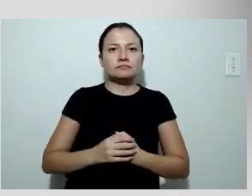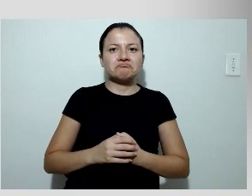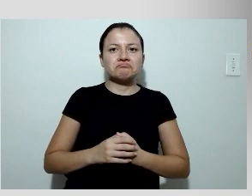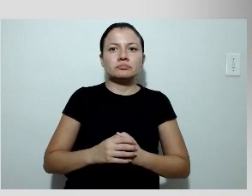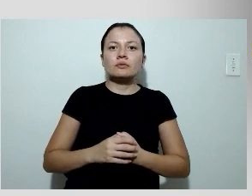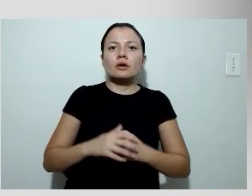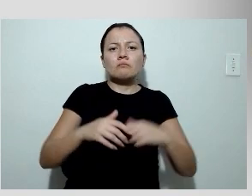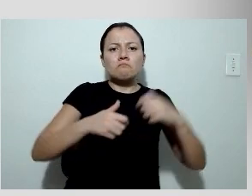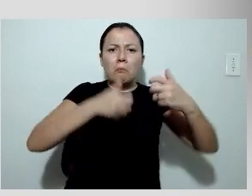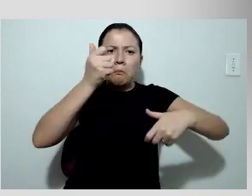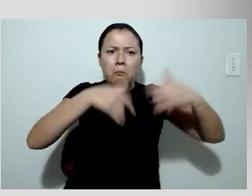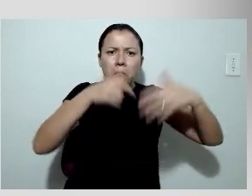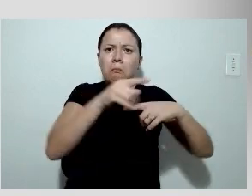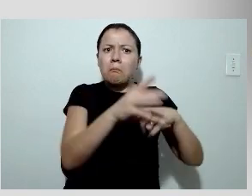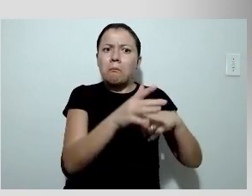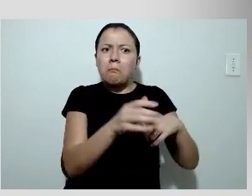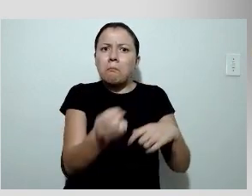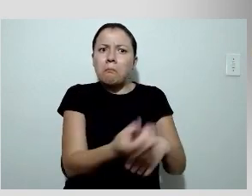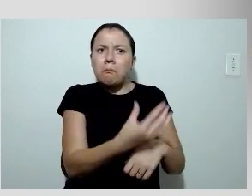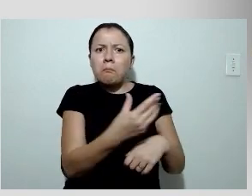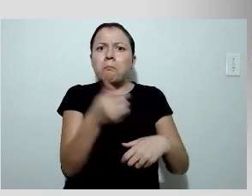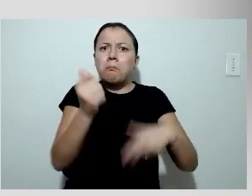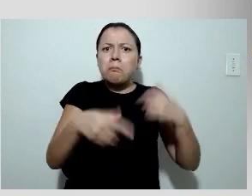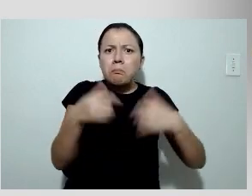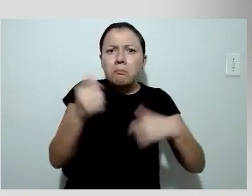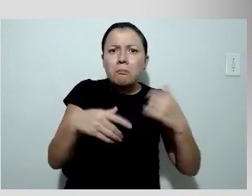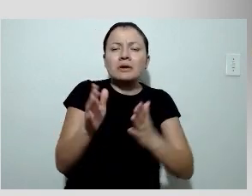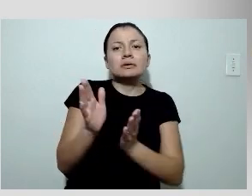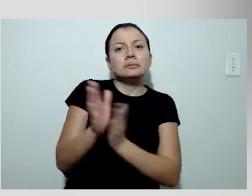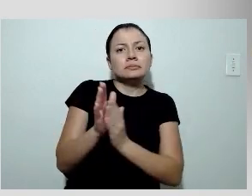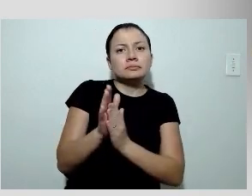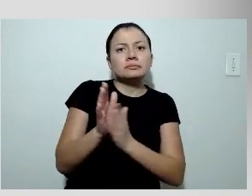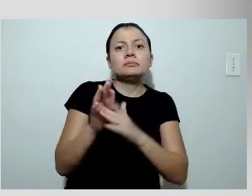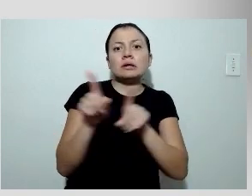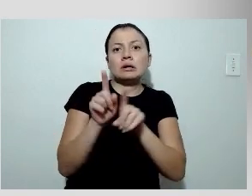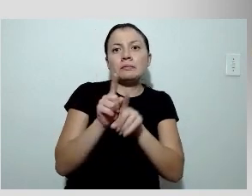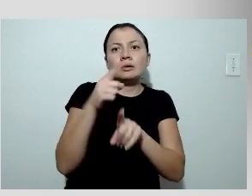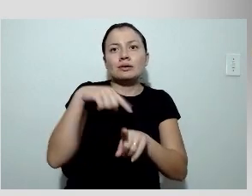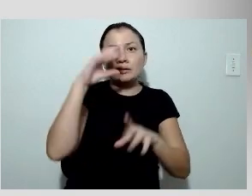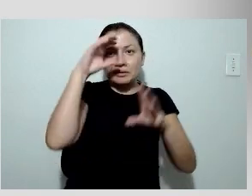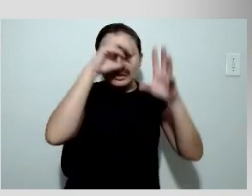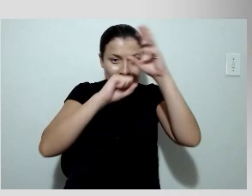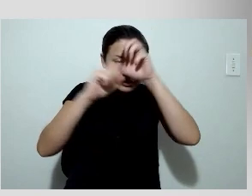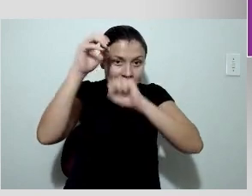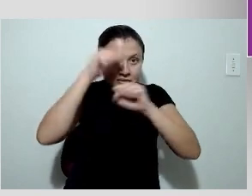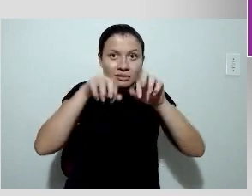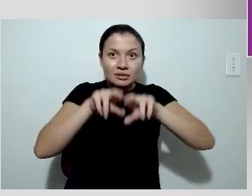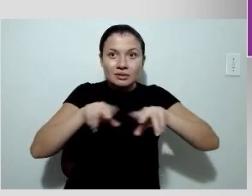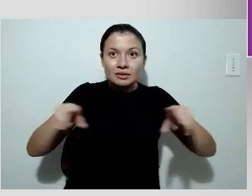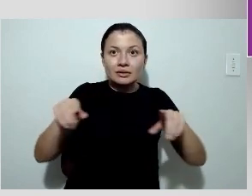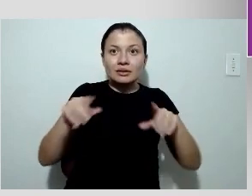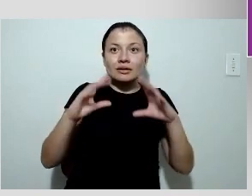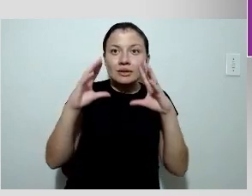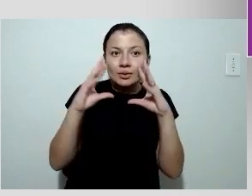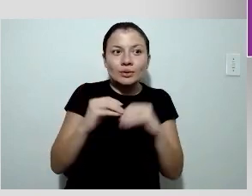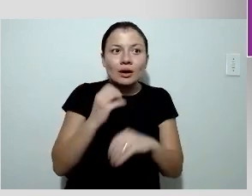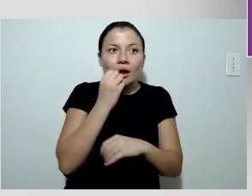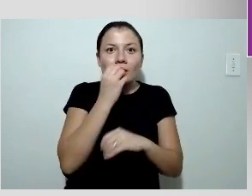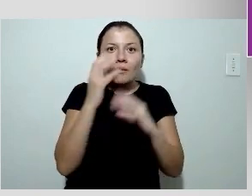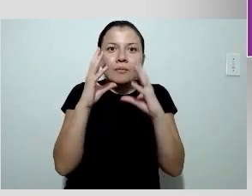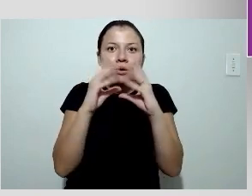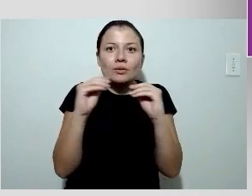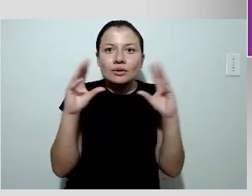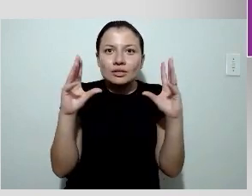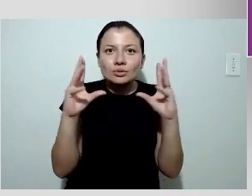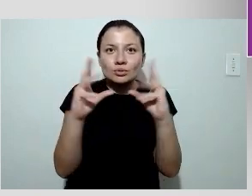esse equipamento essa inovação em nossa instituição parabenizar pelo aprendizado dessa noite desejar a todos uma boa noite que a gente tenha